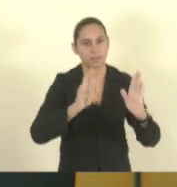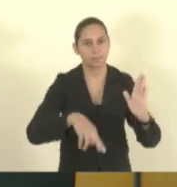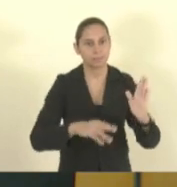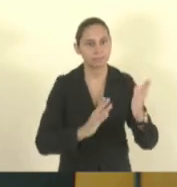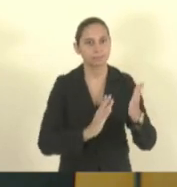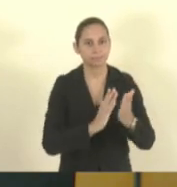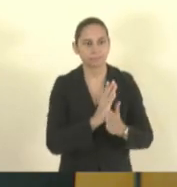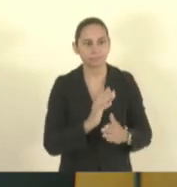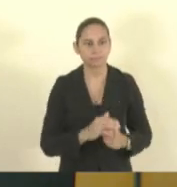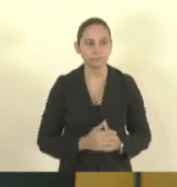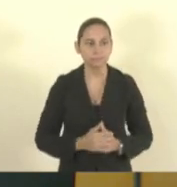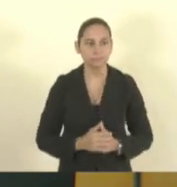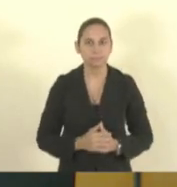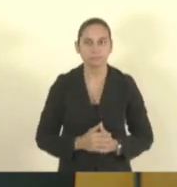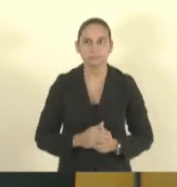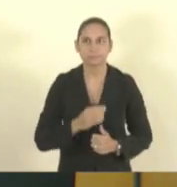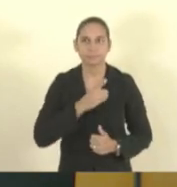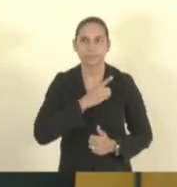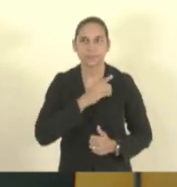Baiense.